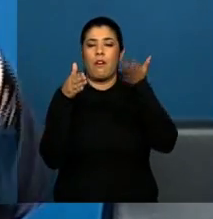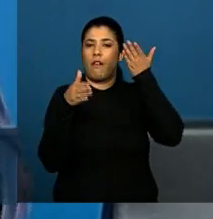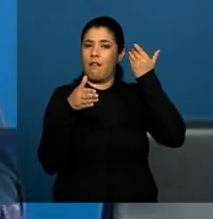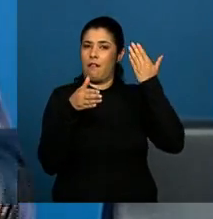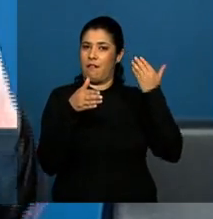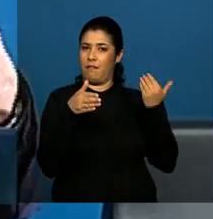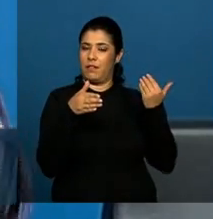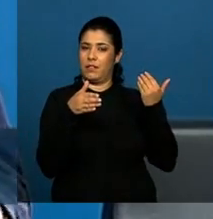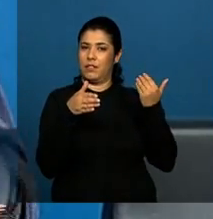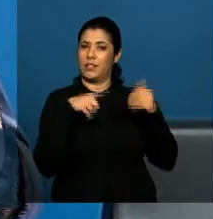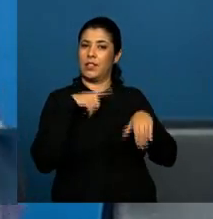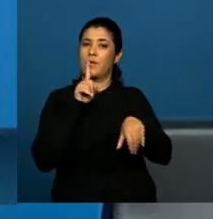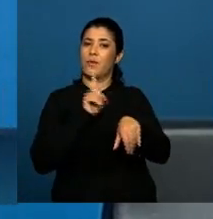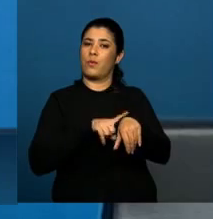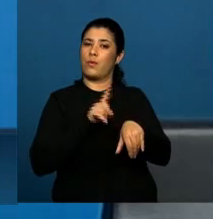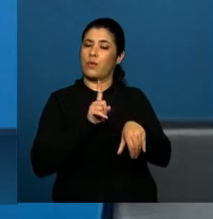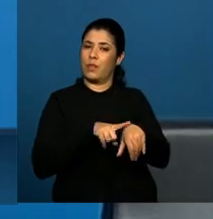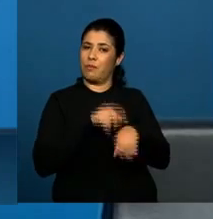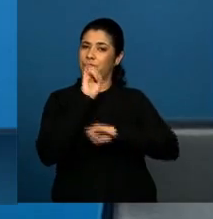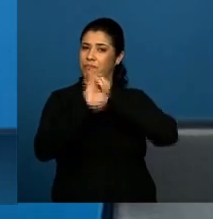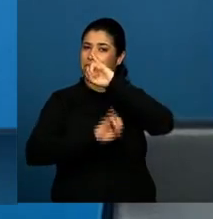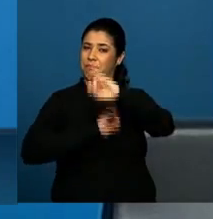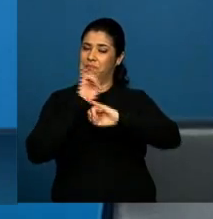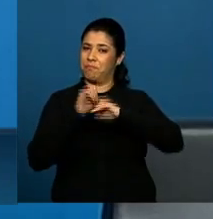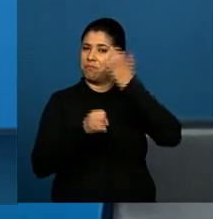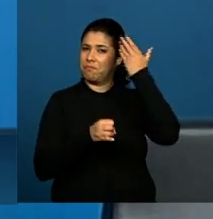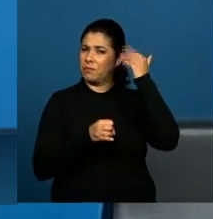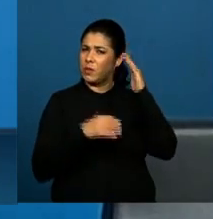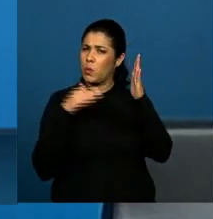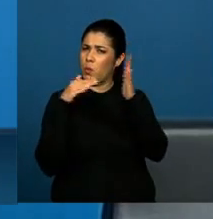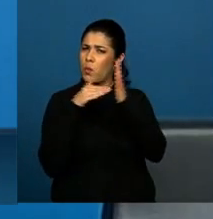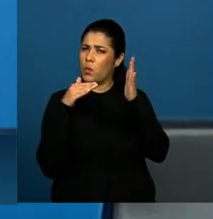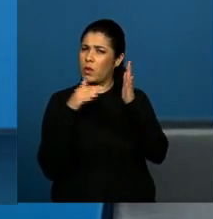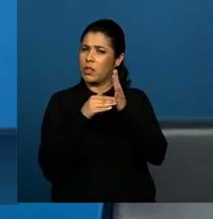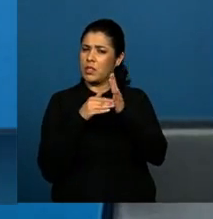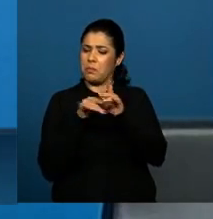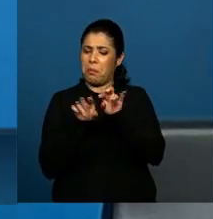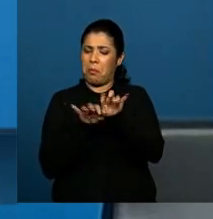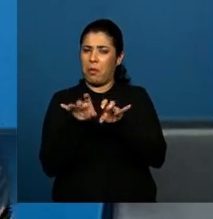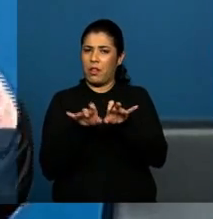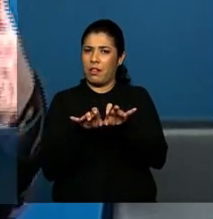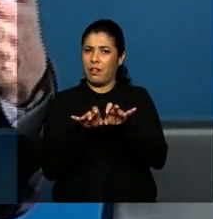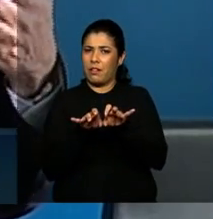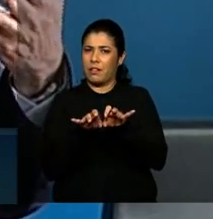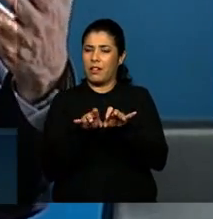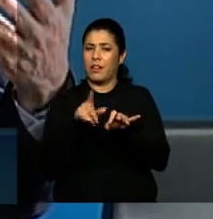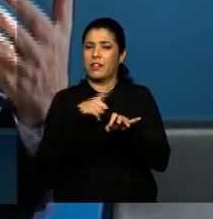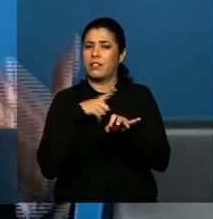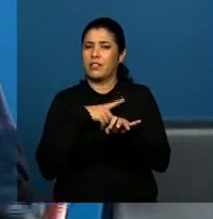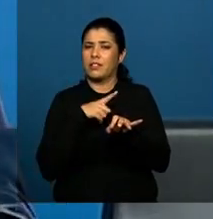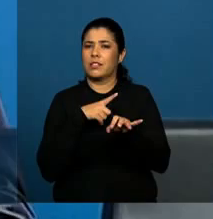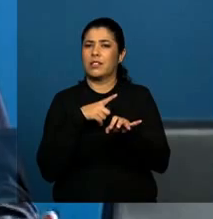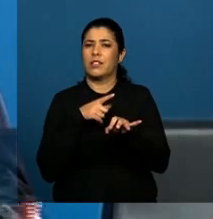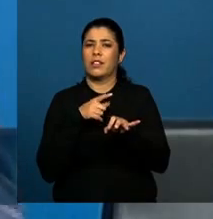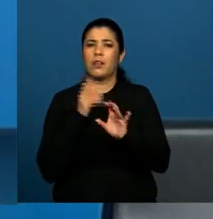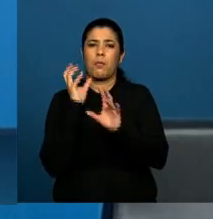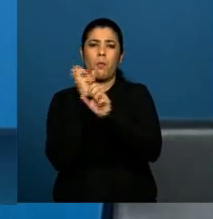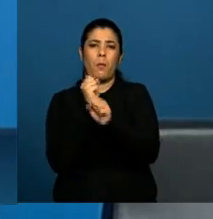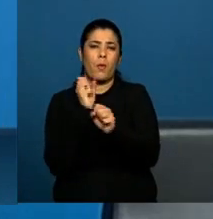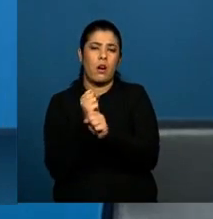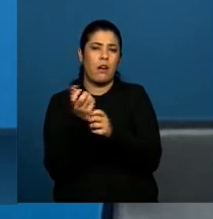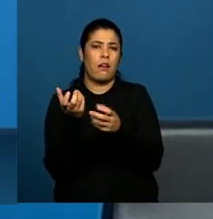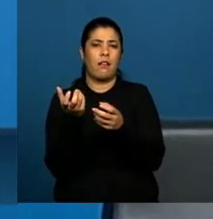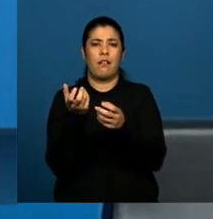redução do tempo necessário, não só as operações financeiras,